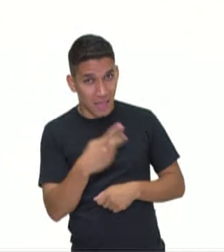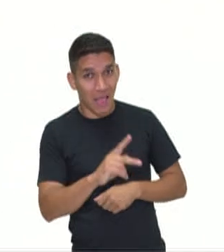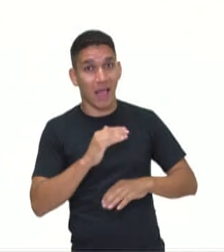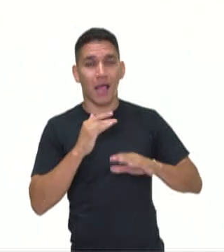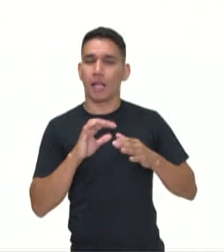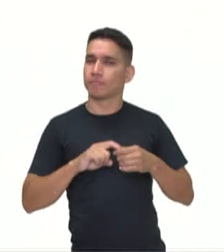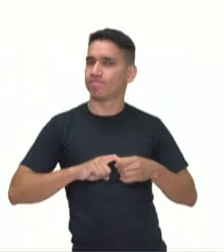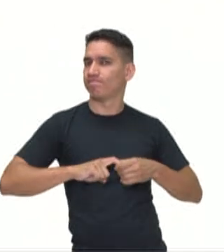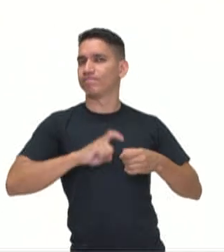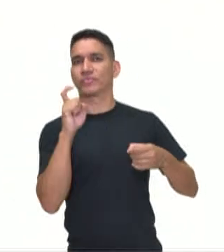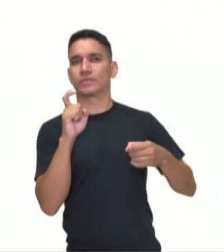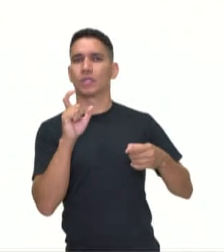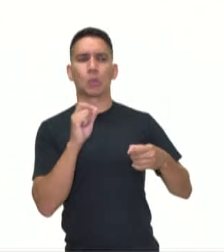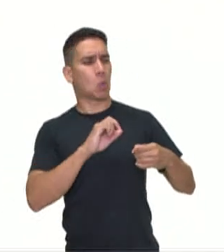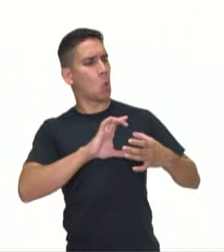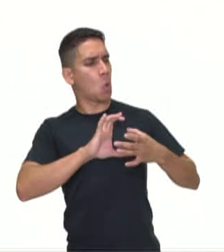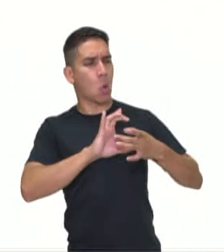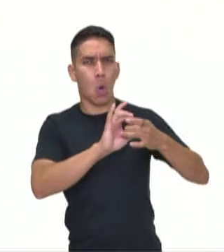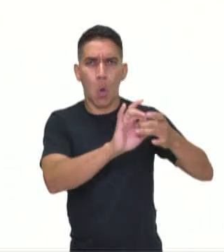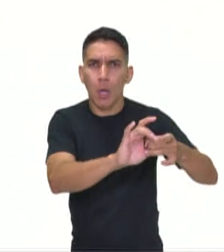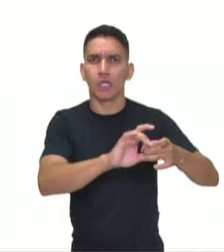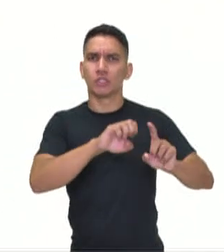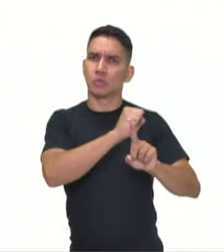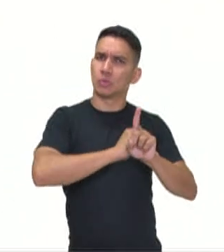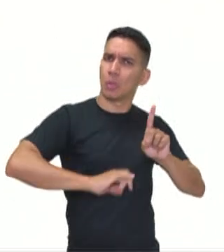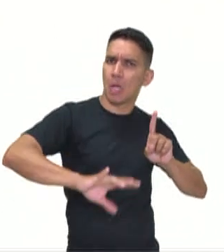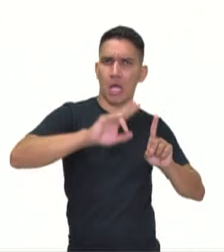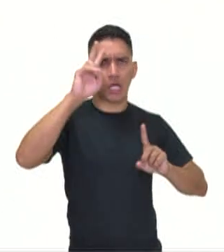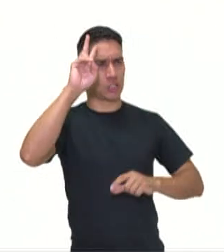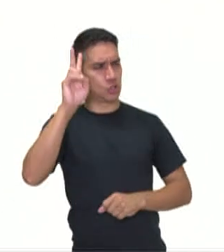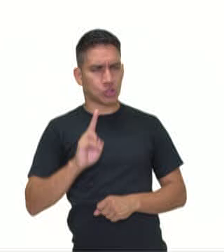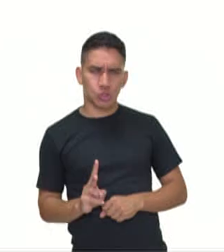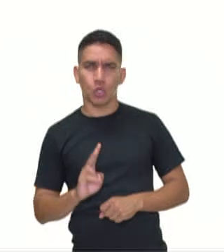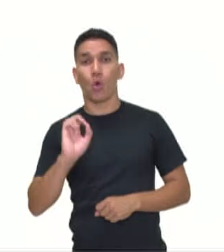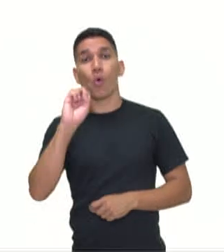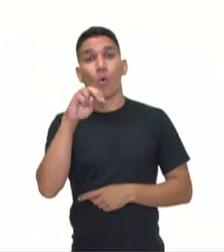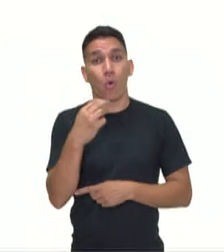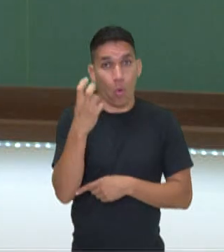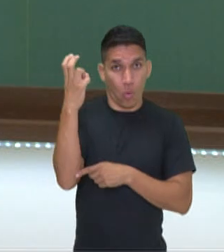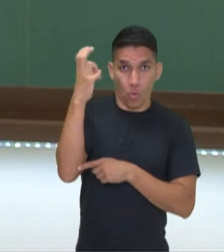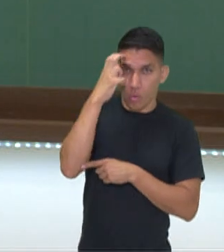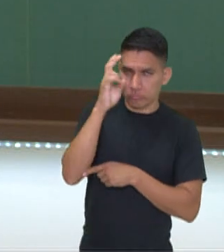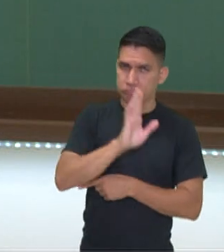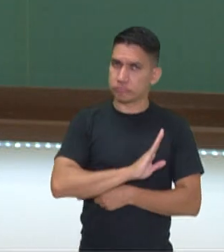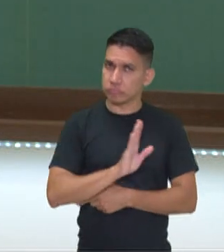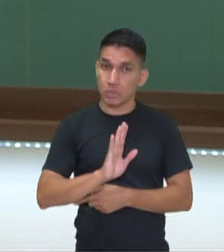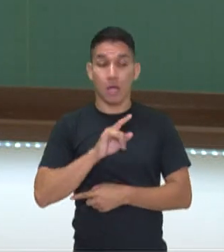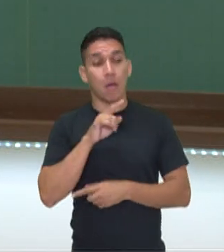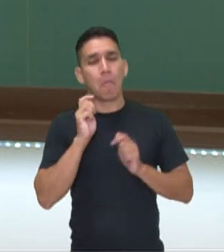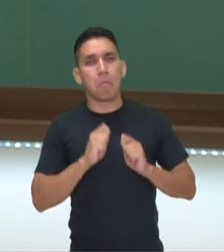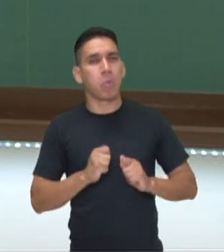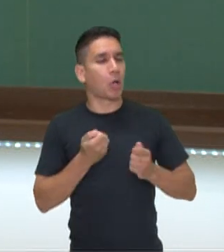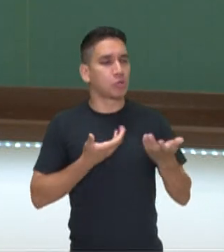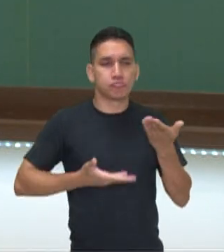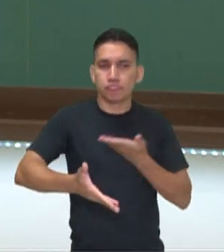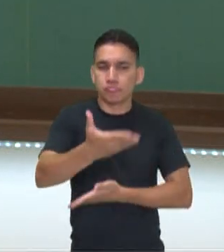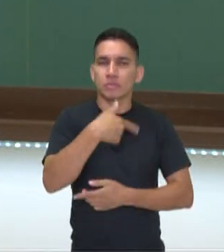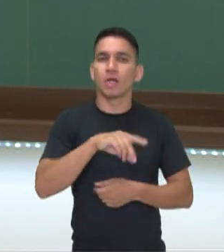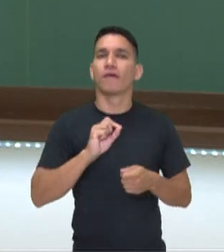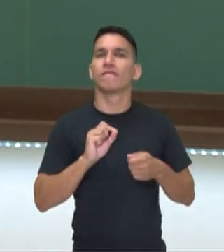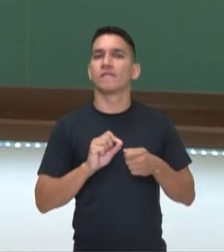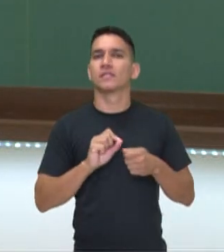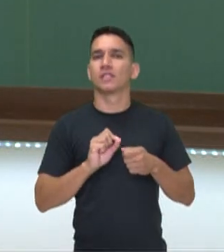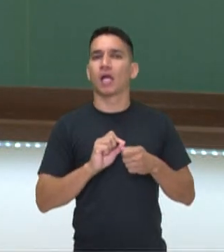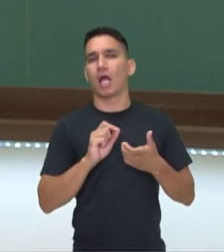independentes do contexto social, histórico ou cultural. Eles podem ser aplicados universalmente.